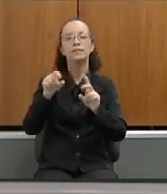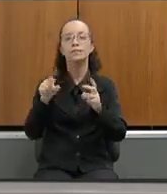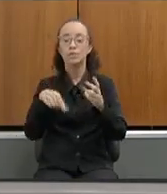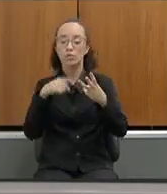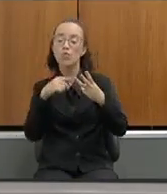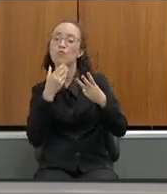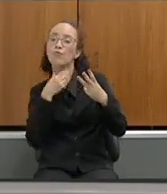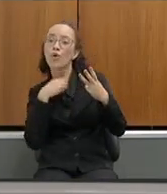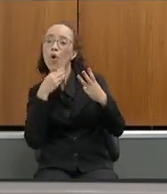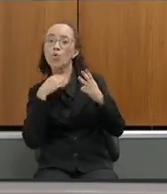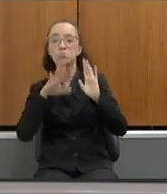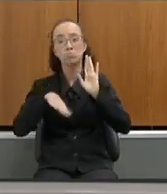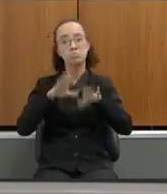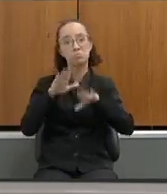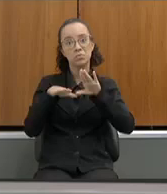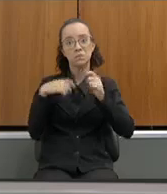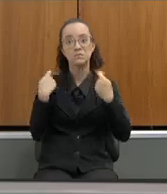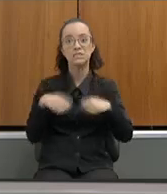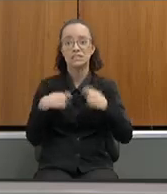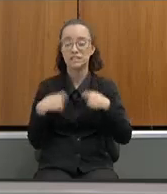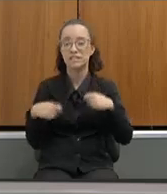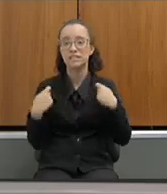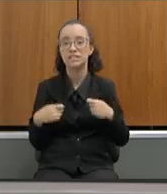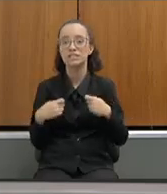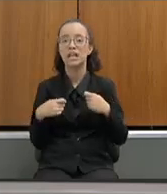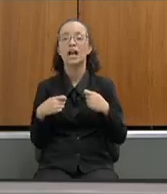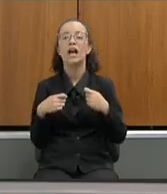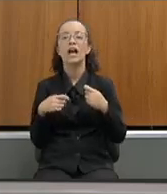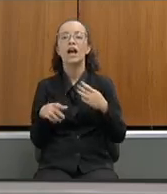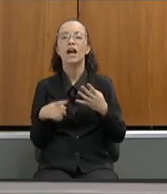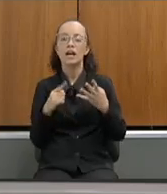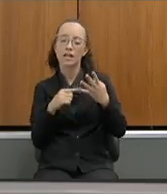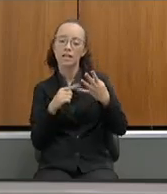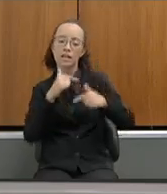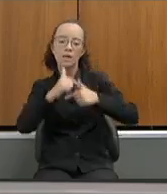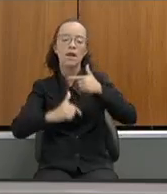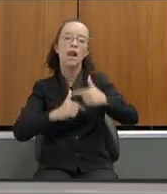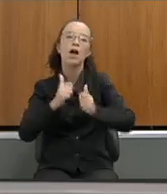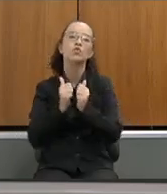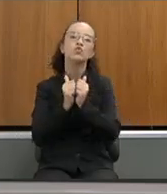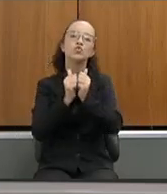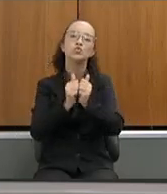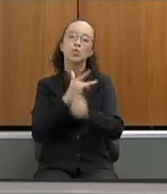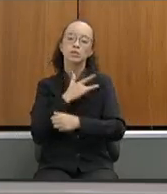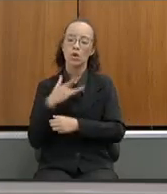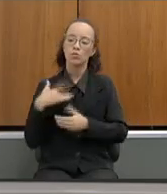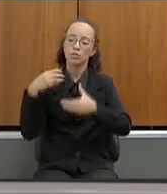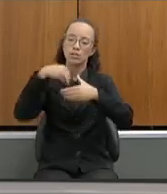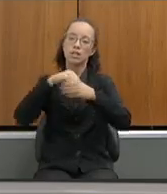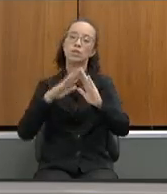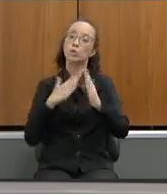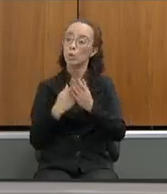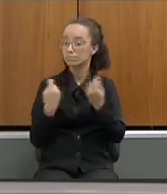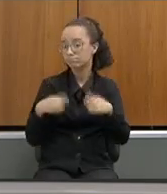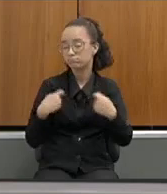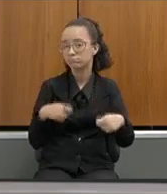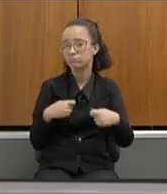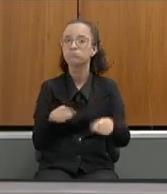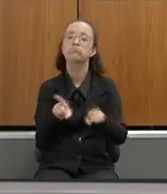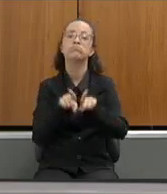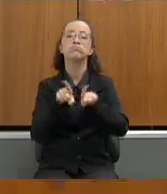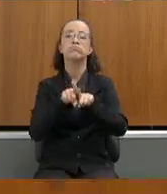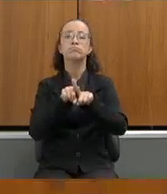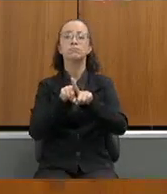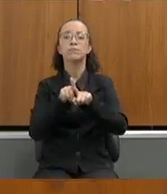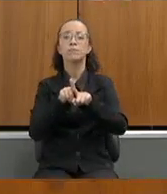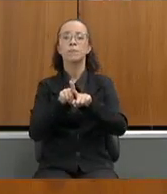fomodiólogos precisamos também de trabalhar com o projeto saúde na escola temos que